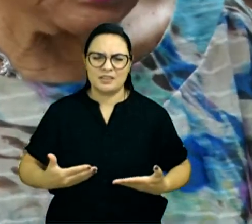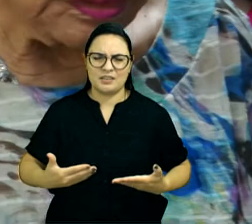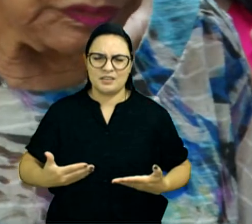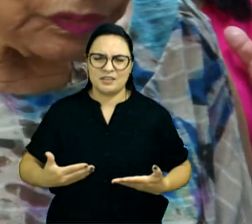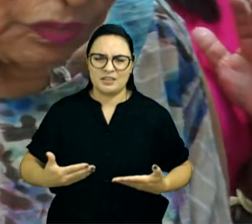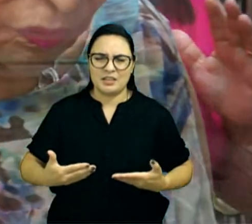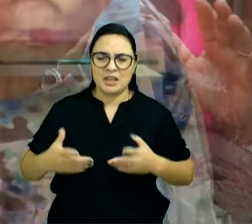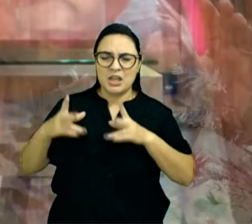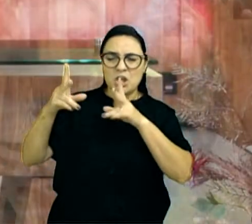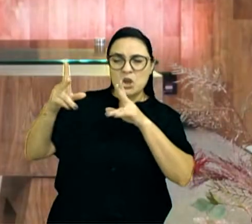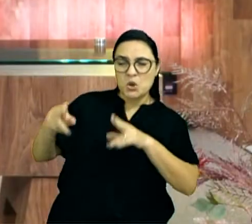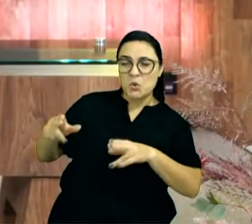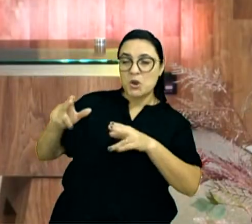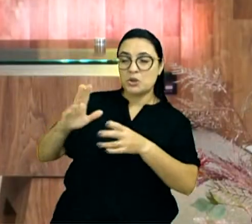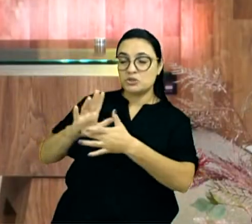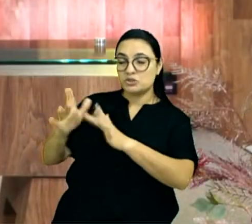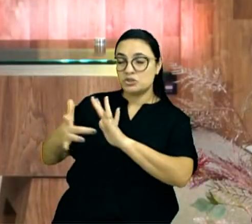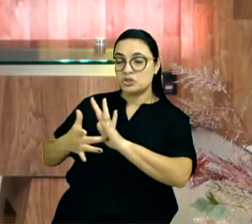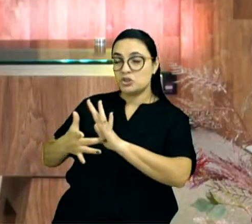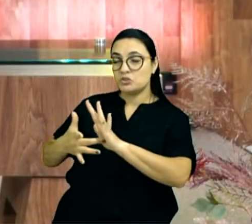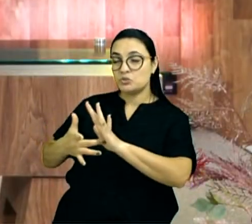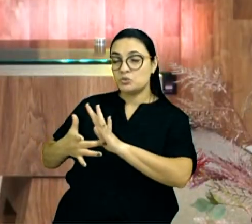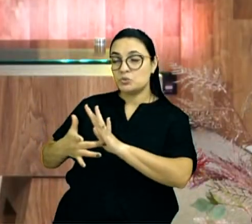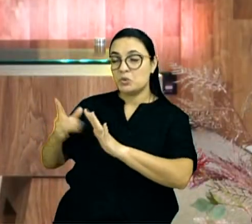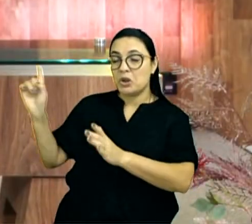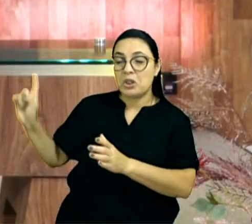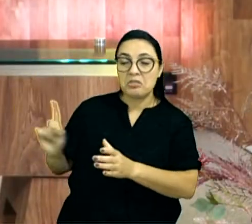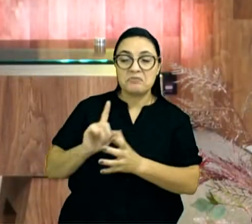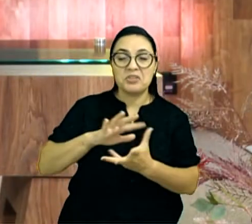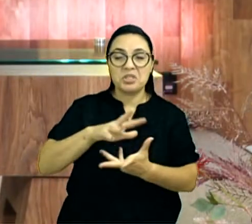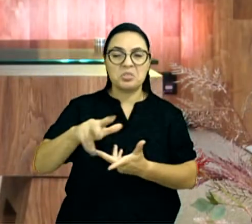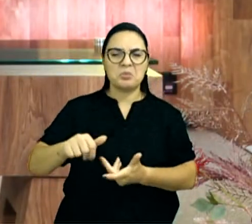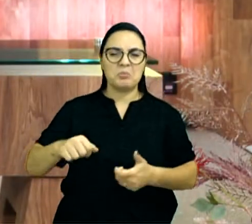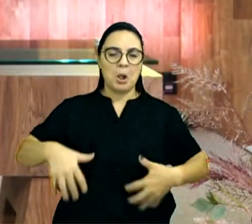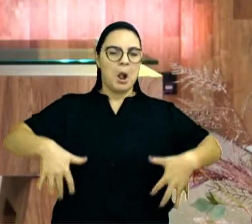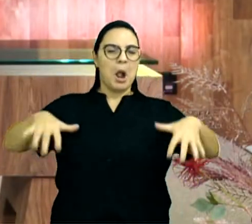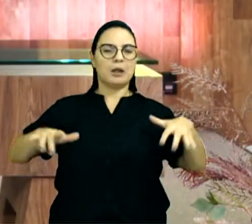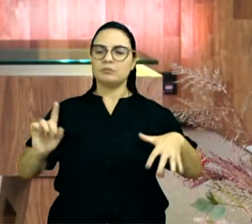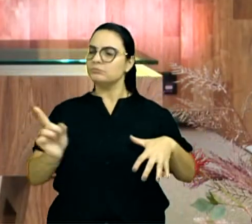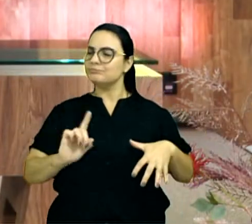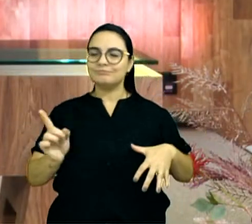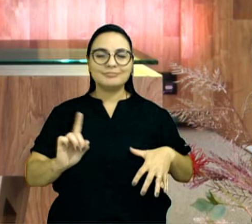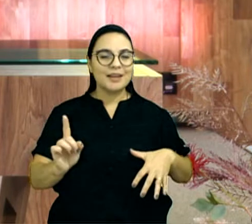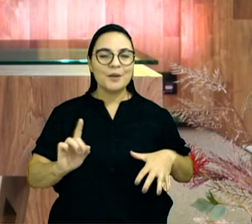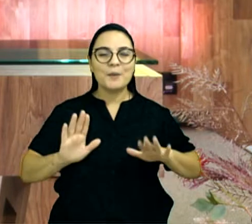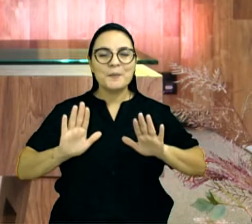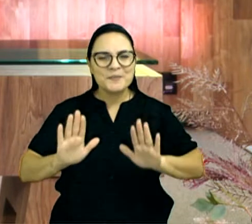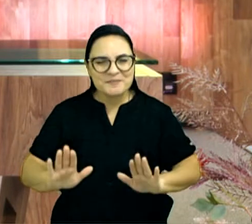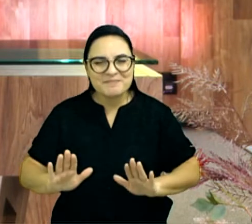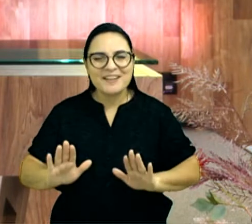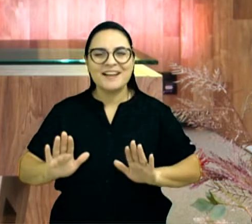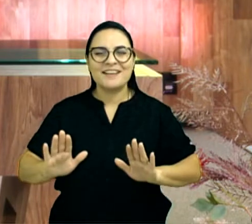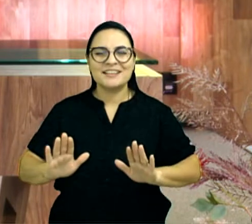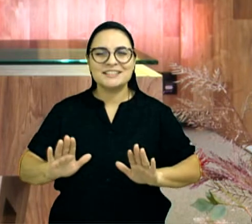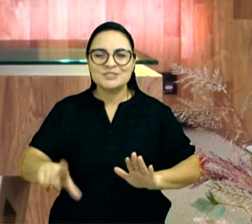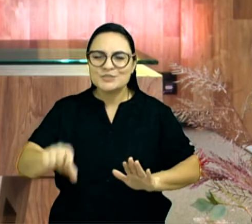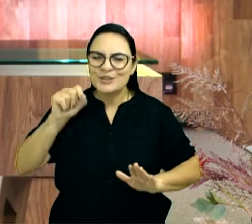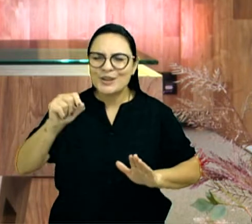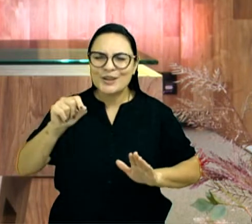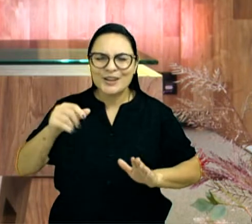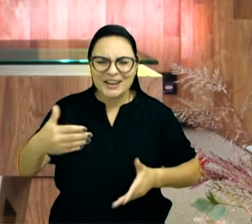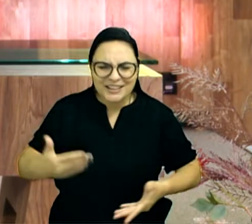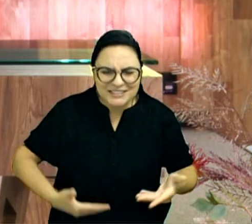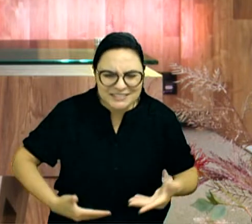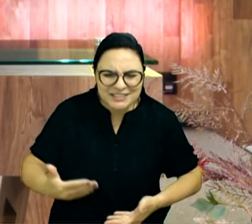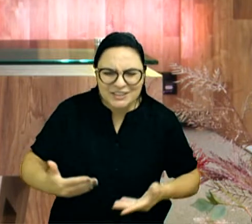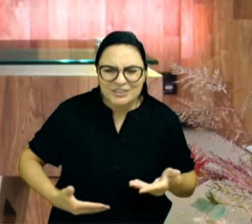foi levantado, para ser servido, mas para servir, e Ele sendo o Senhor, e sendo Deus, e Ele o